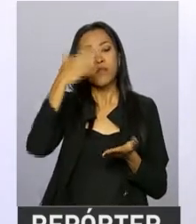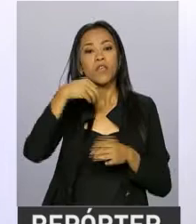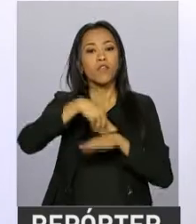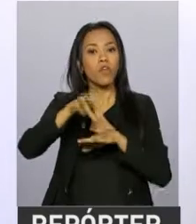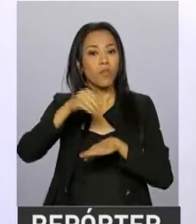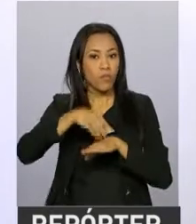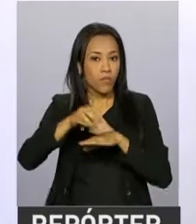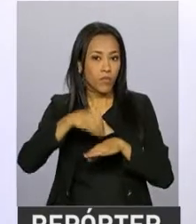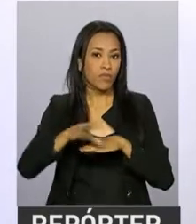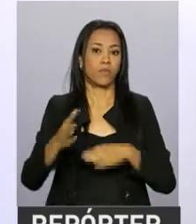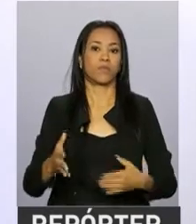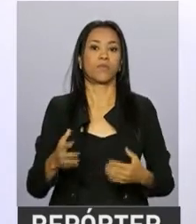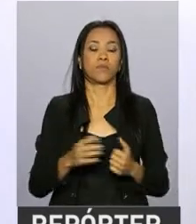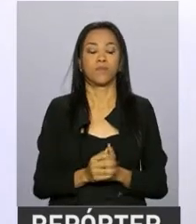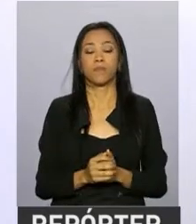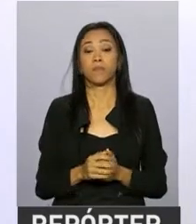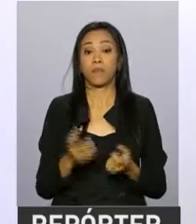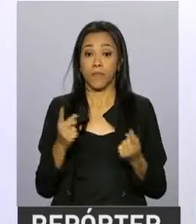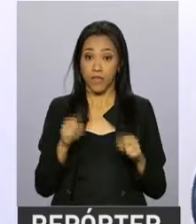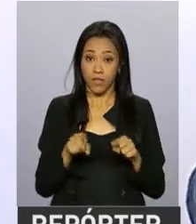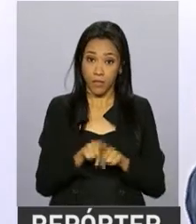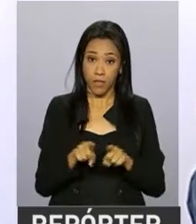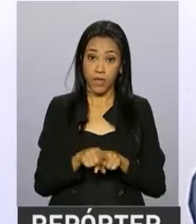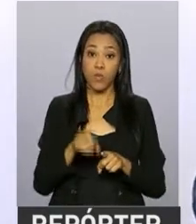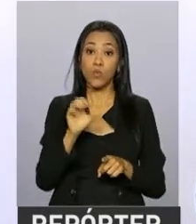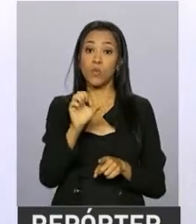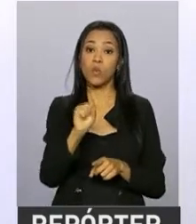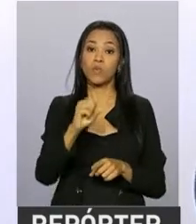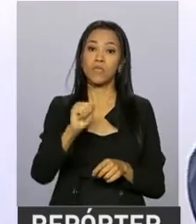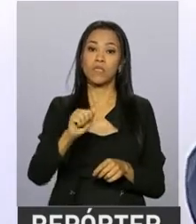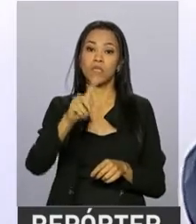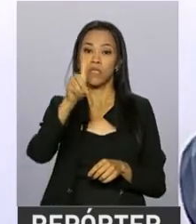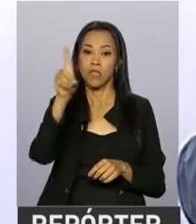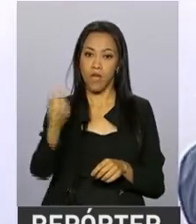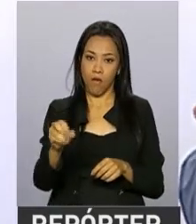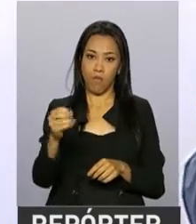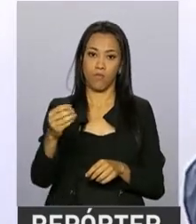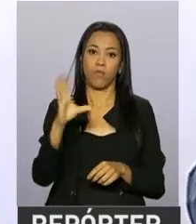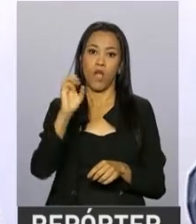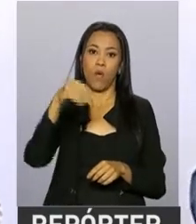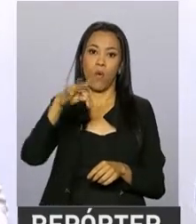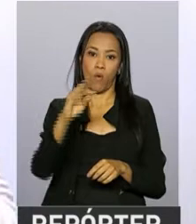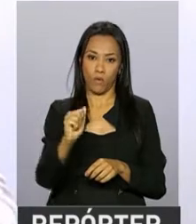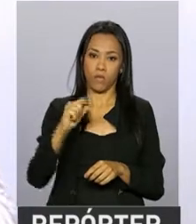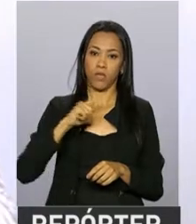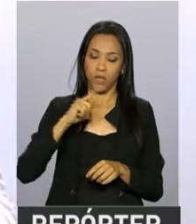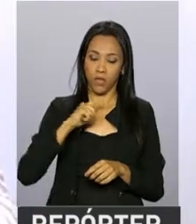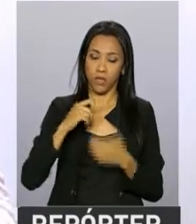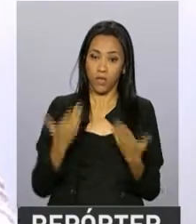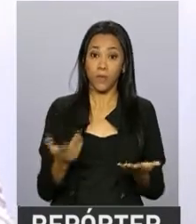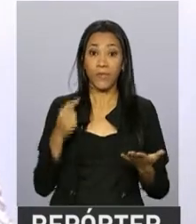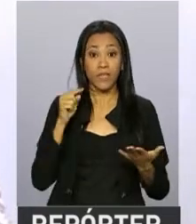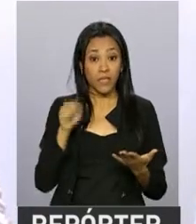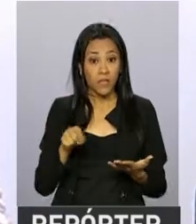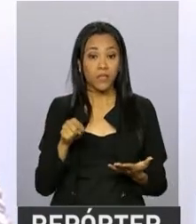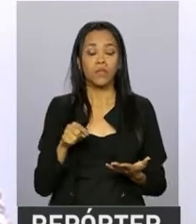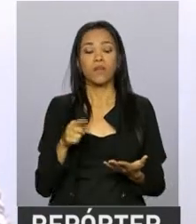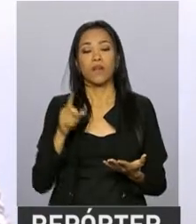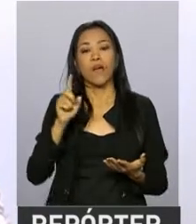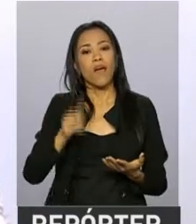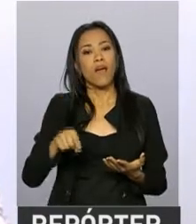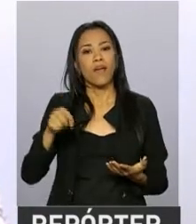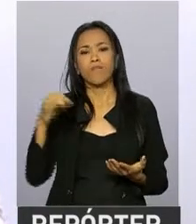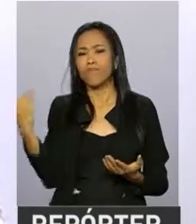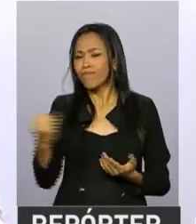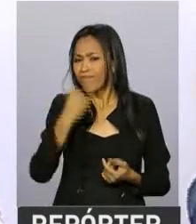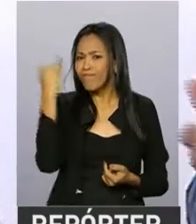cima dos depósitos existentes e também o saldo total das contas que o trabalhador tenha. Então, isso para o trabalhador é